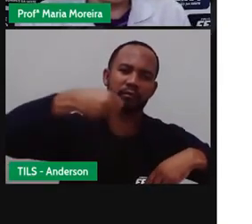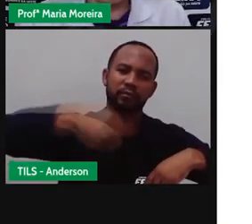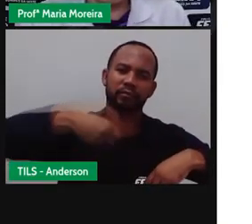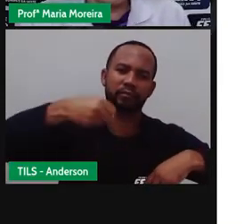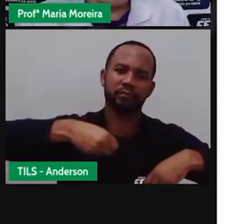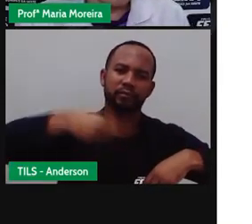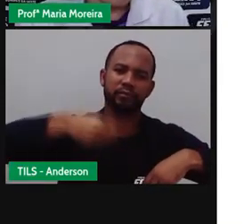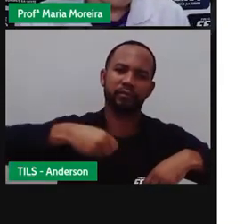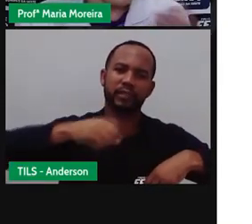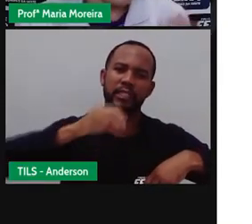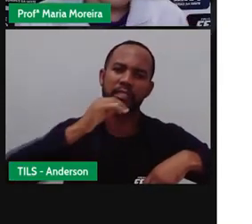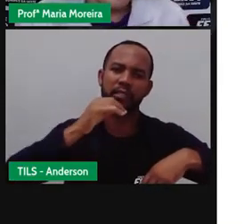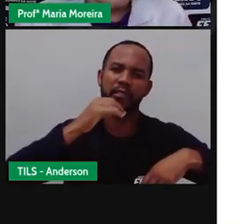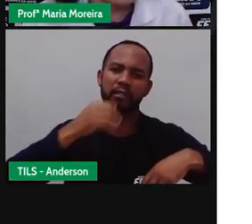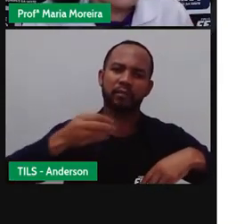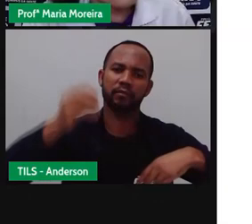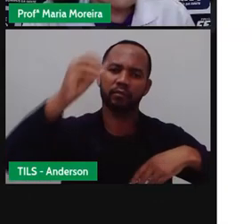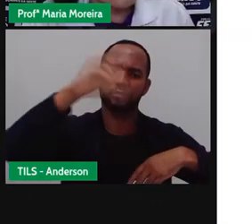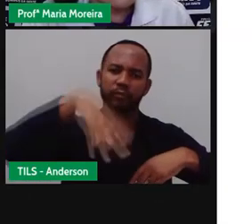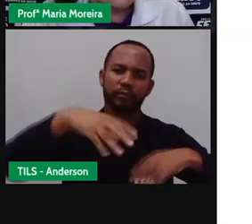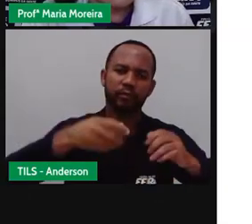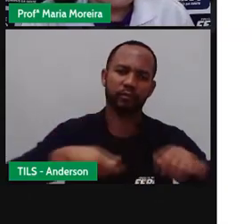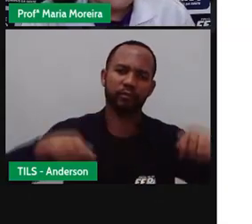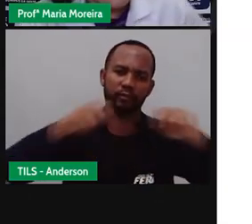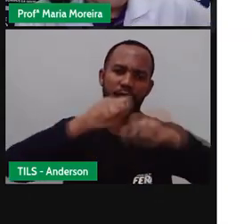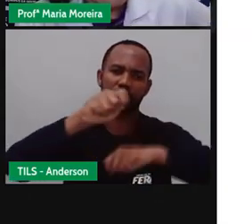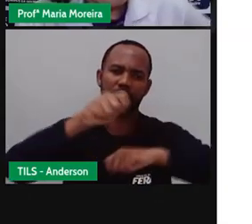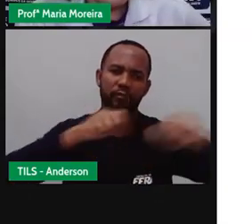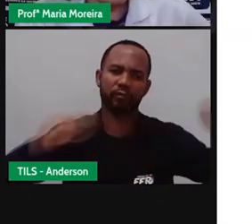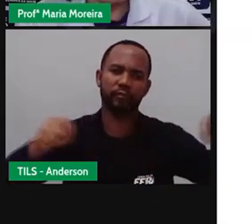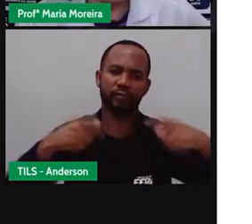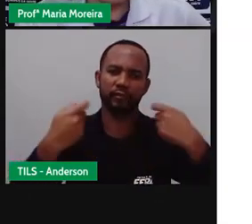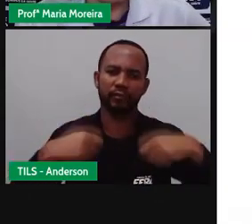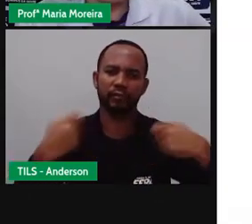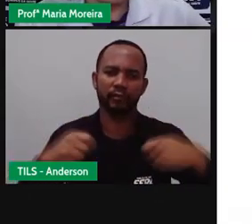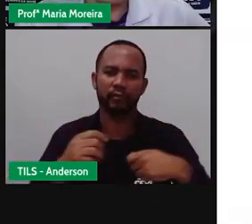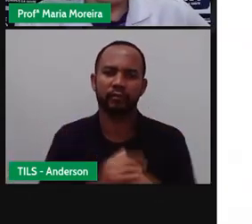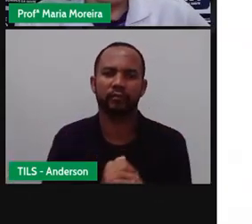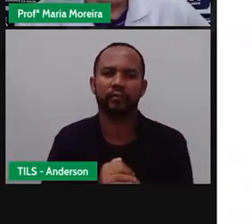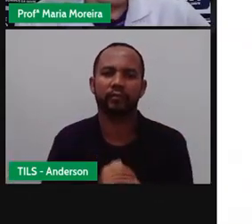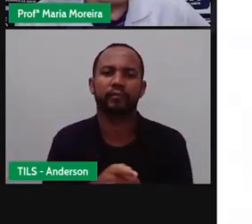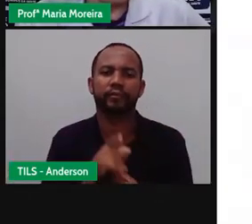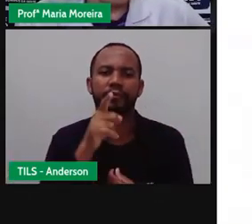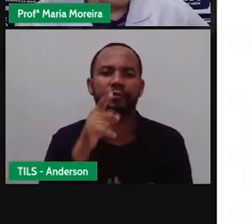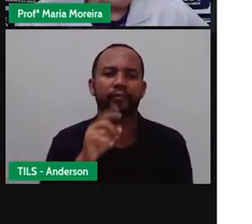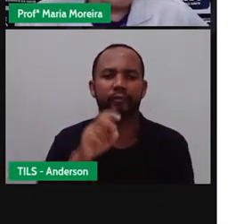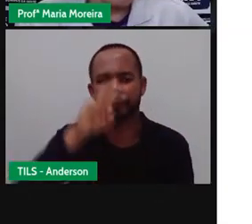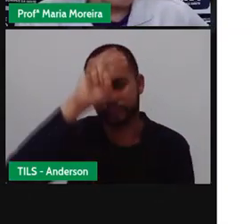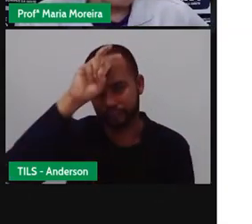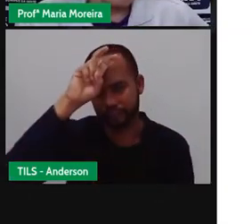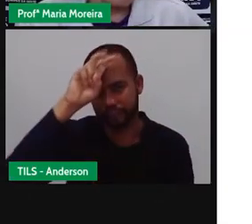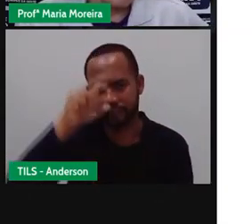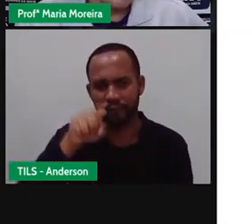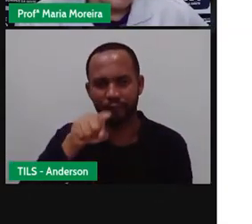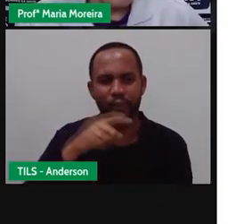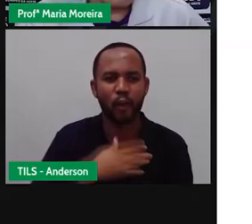As pessoas não estavam Preocupadas e jogaram Isso aqui de qualquer jeito O que foi que essa mosca Achou aqui? Alimento